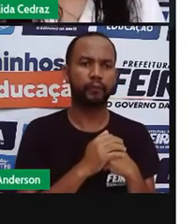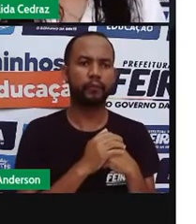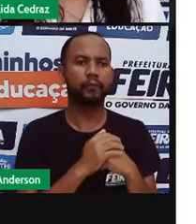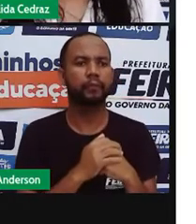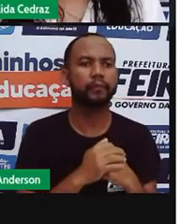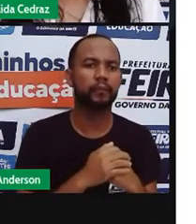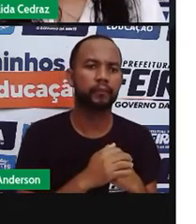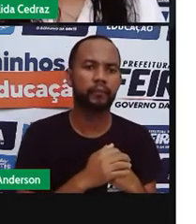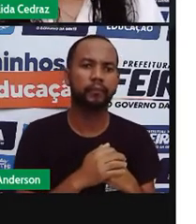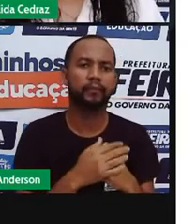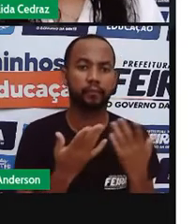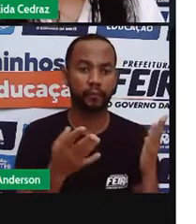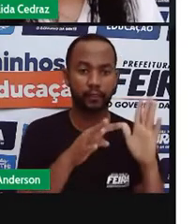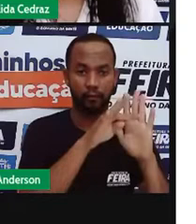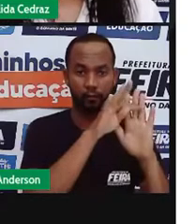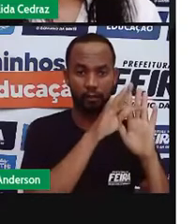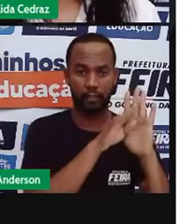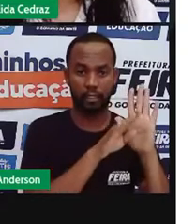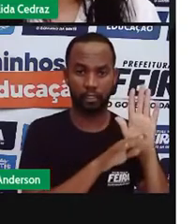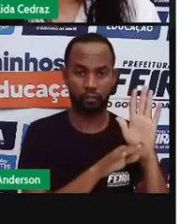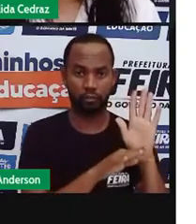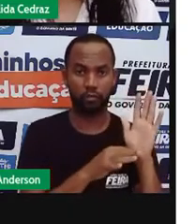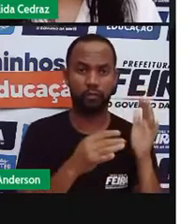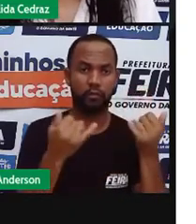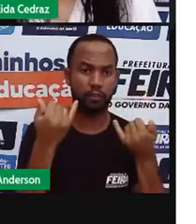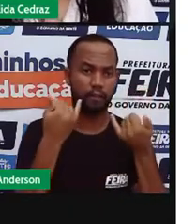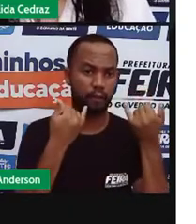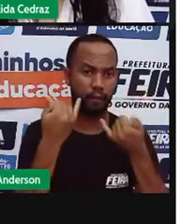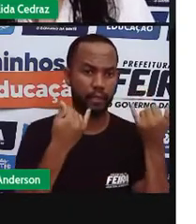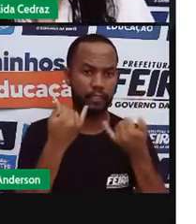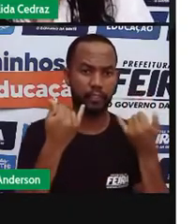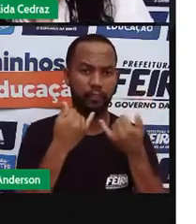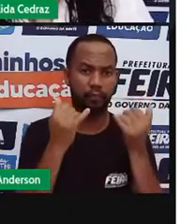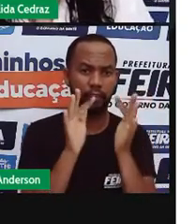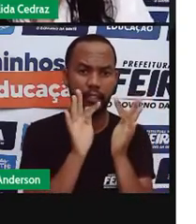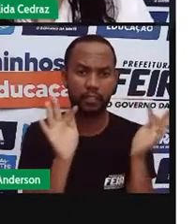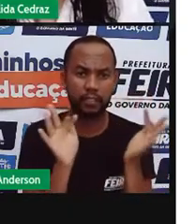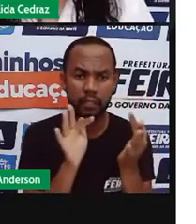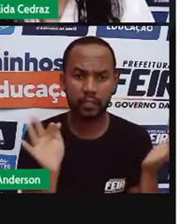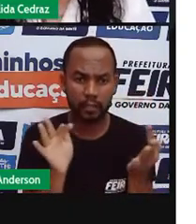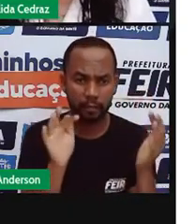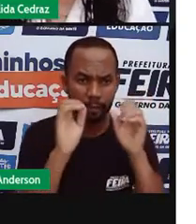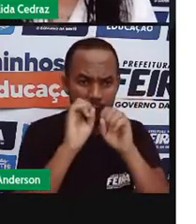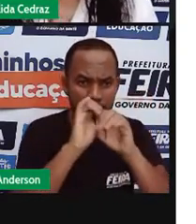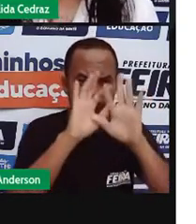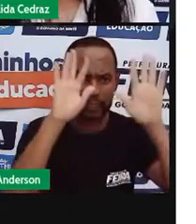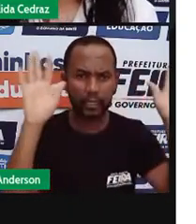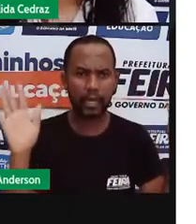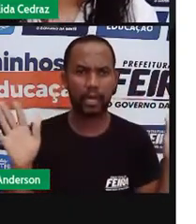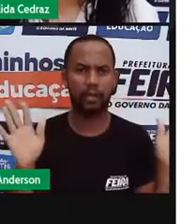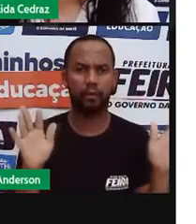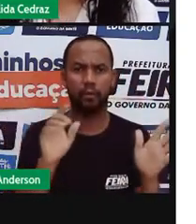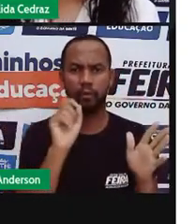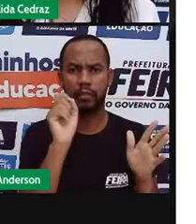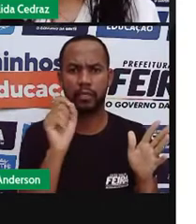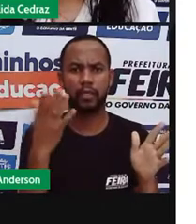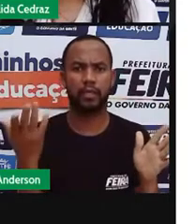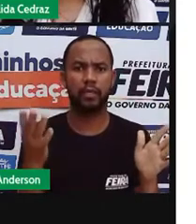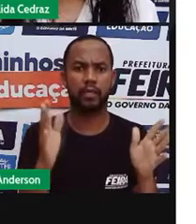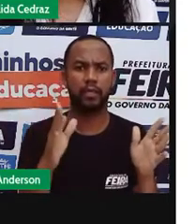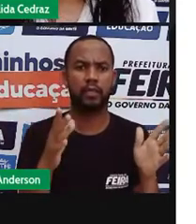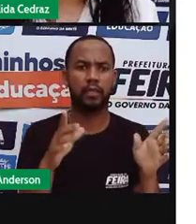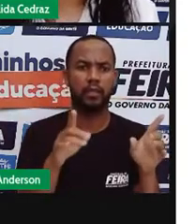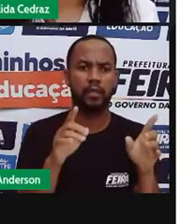Os comandos. Os comandos são simples para orientar, criar ou realizar